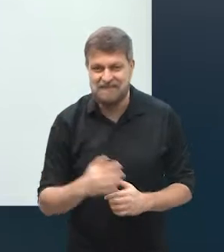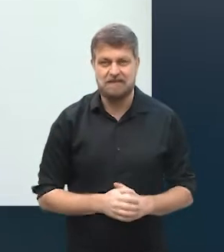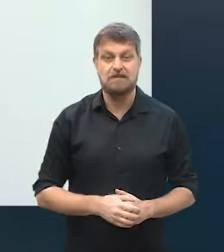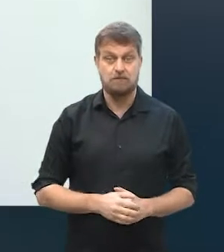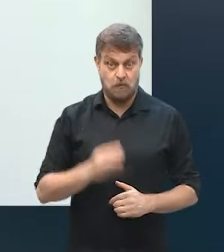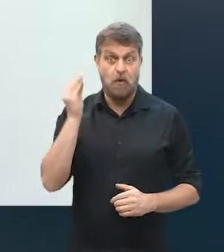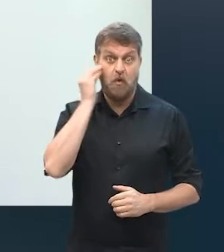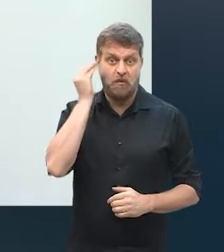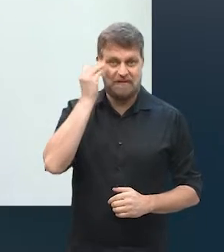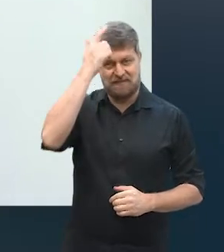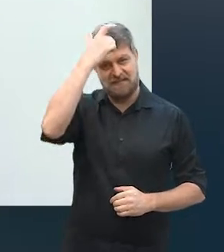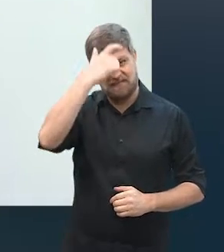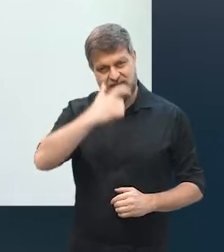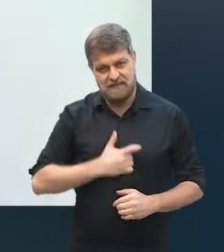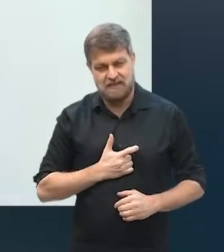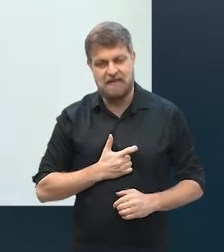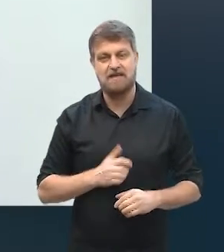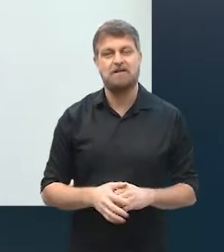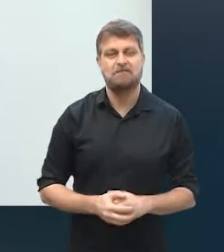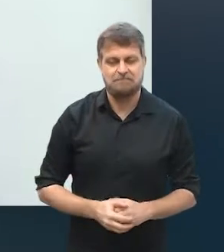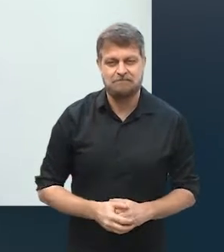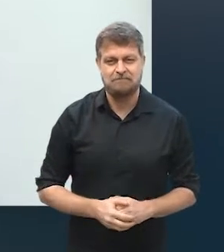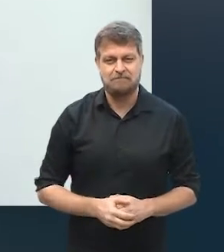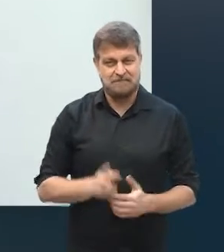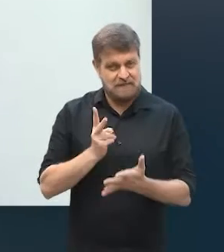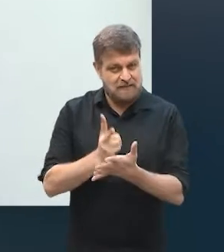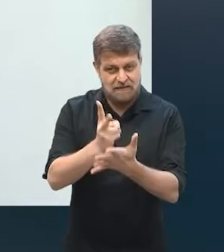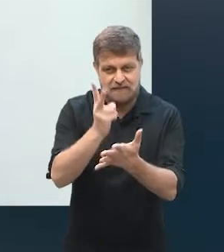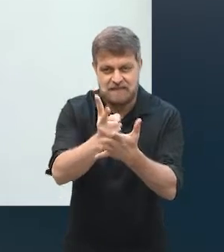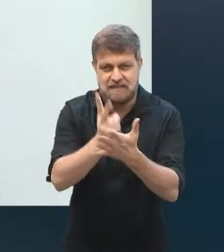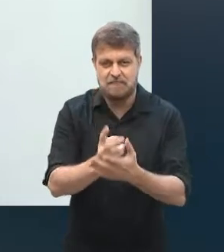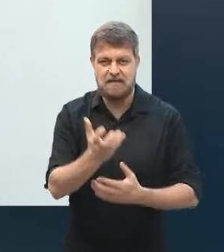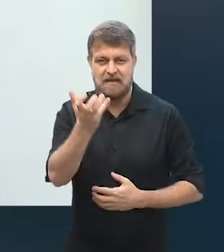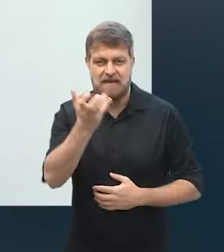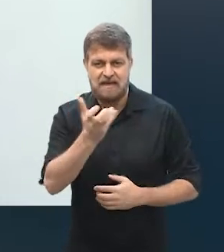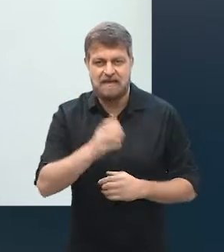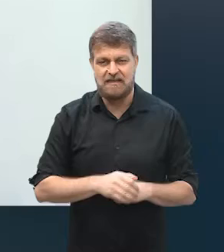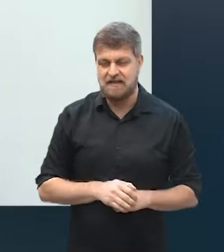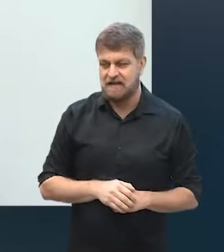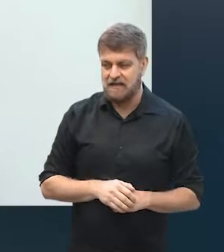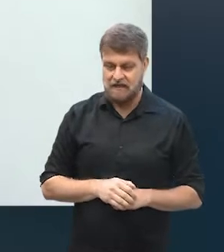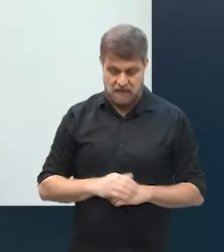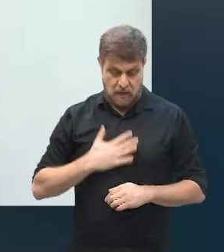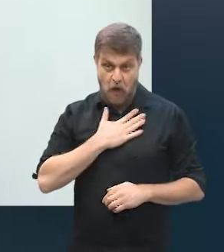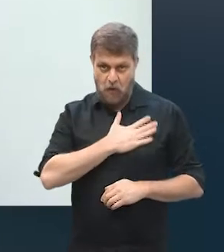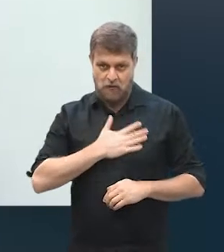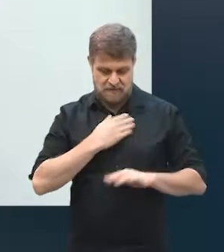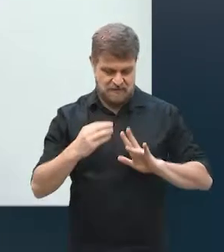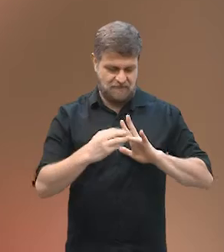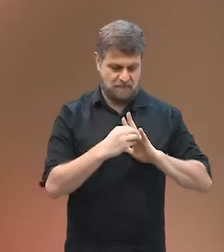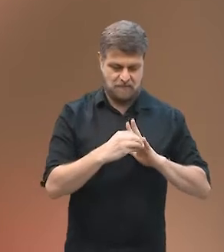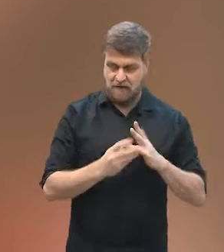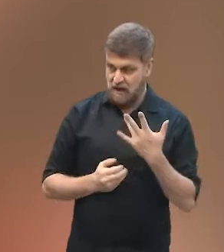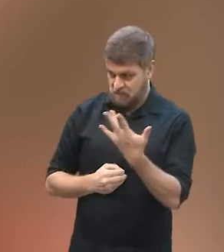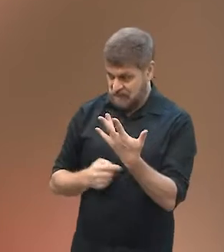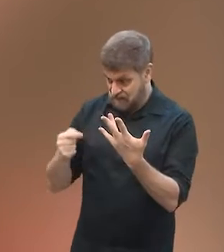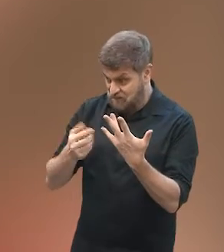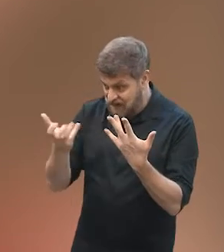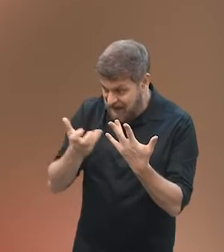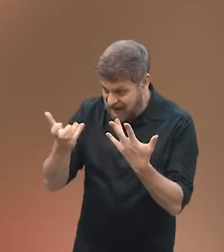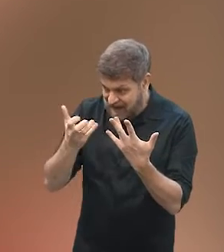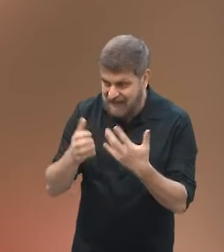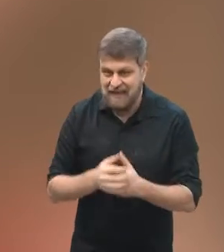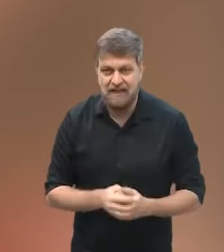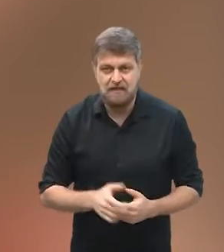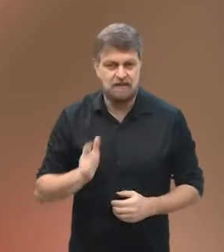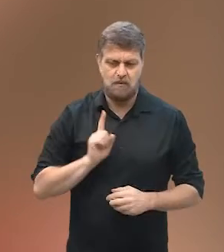essa oportunidade de eu acabar, e, assim, eu sempre tive essa mania de oferecer tudo aquilo que eu gostava de usar pras pessoas, mesmo